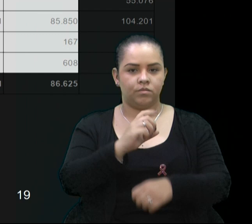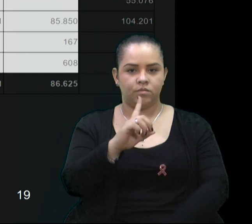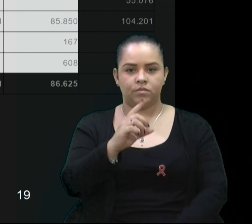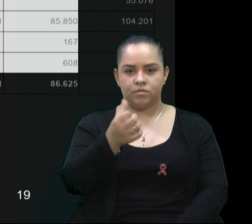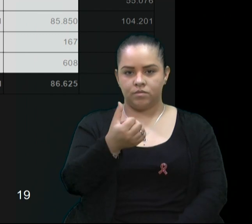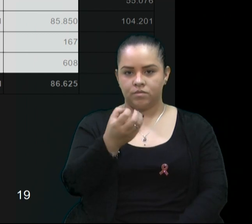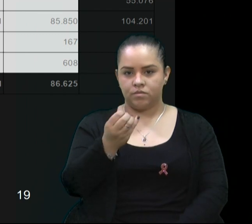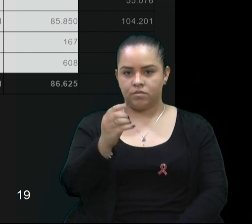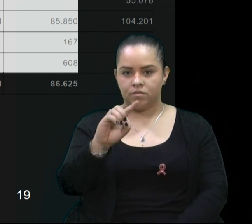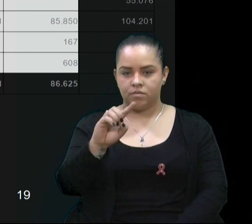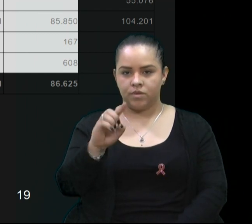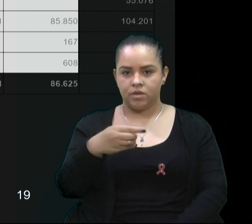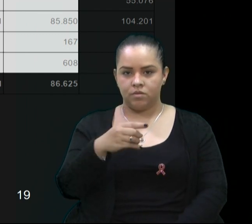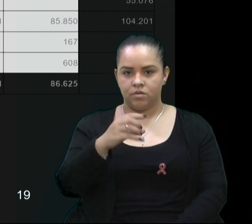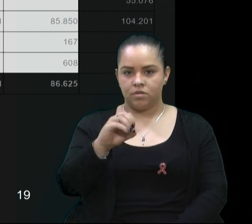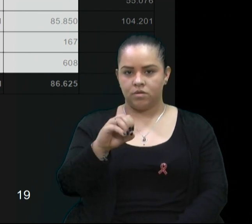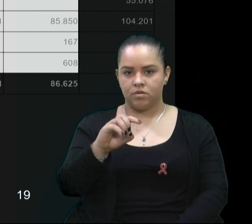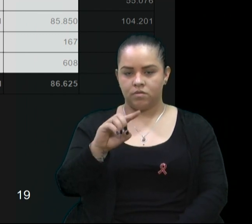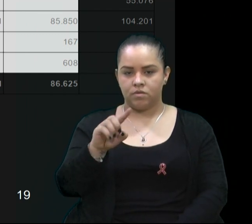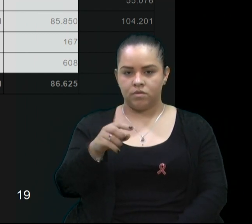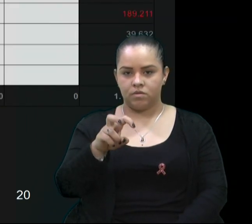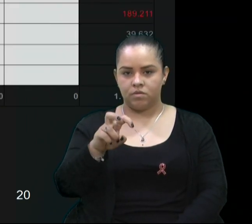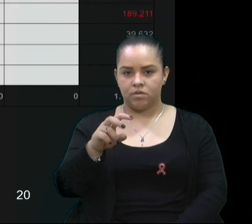.052,00,